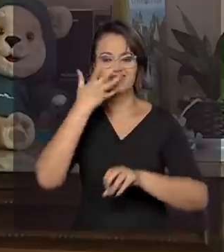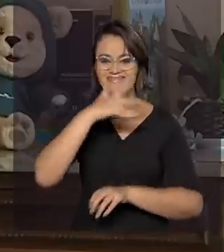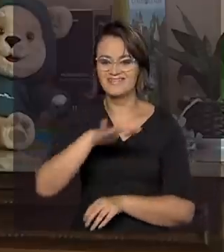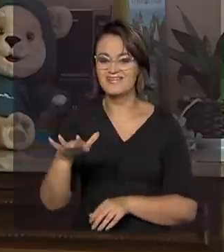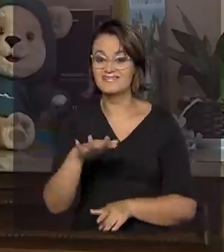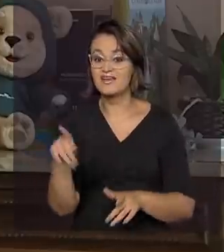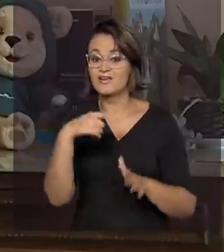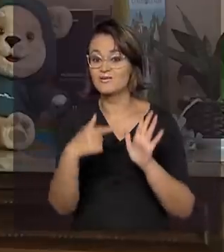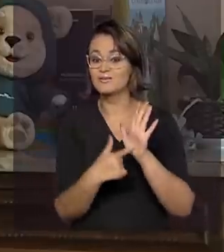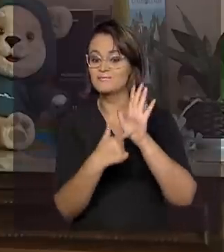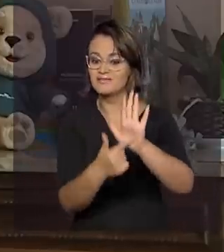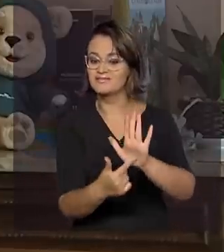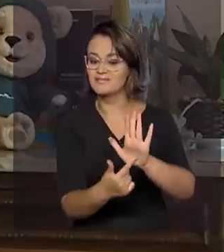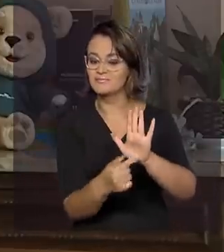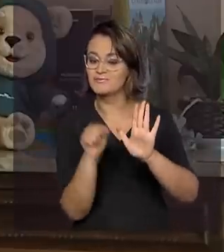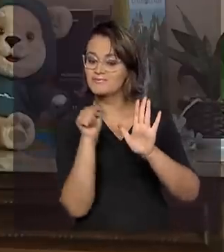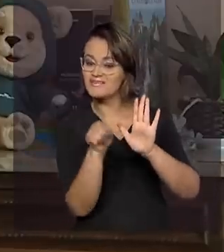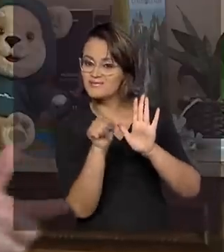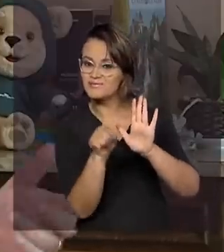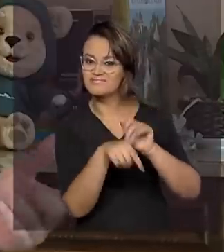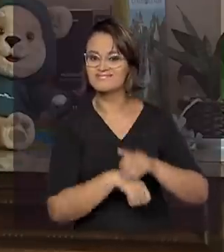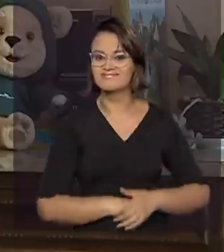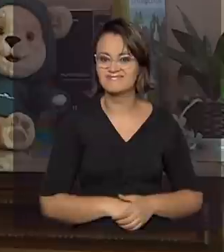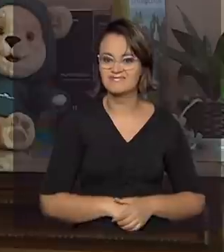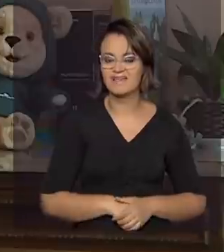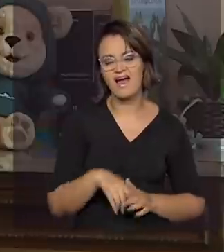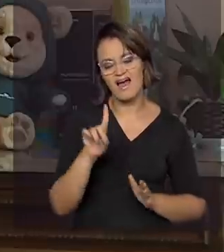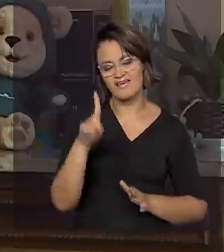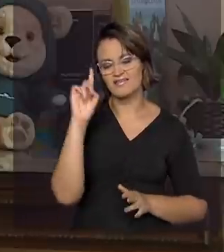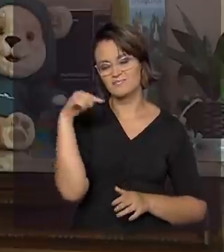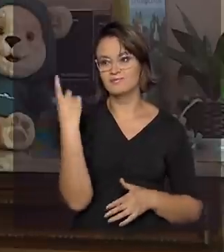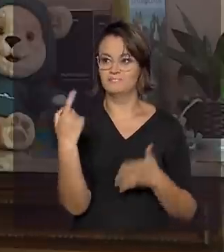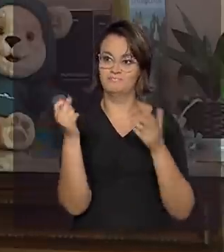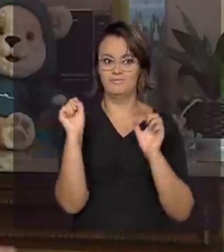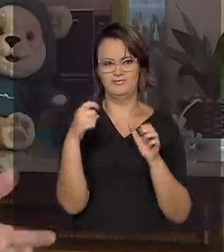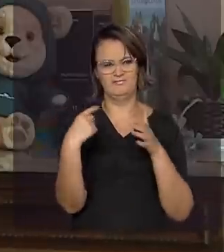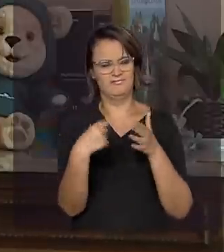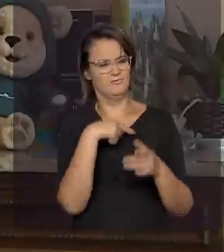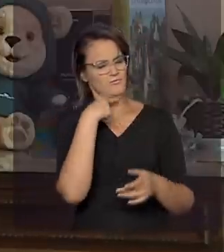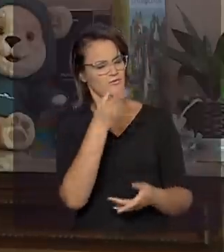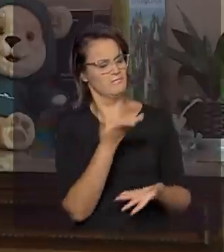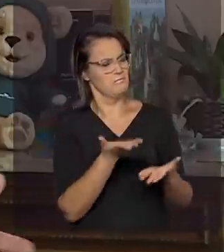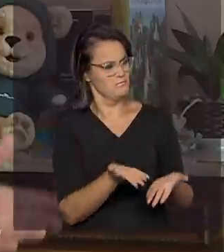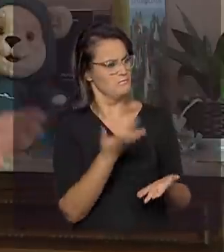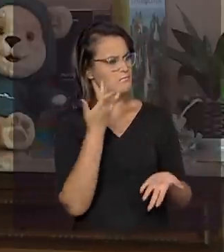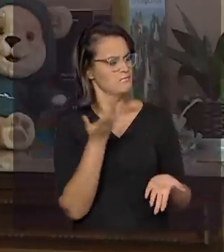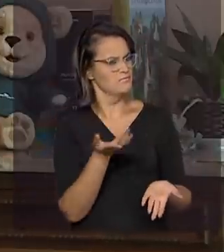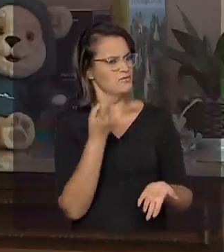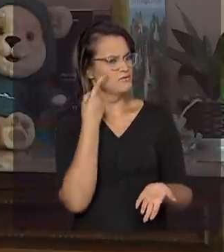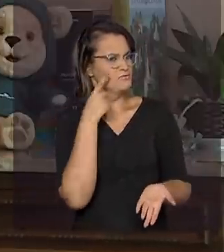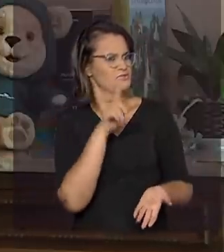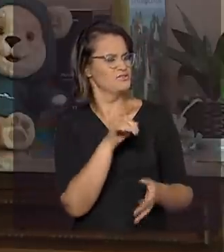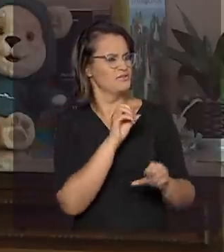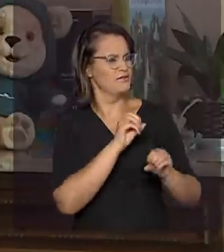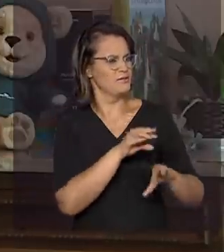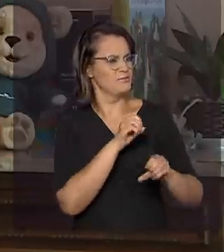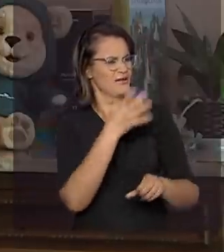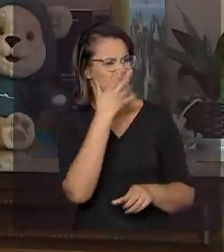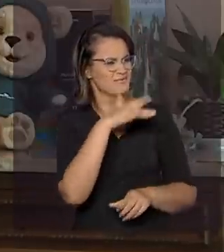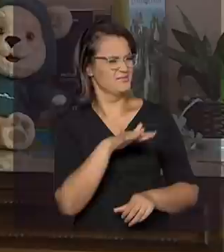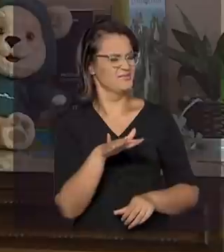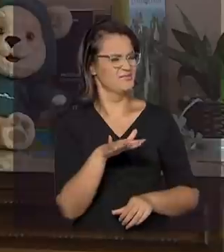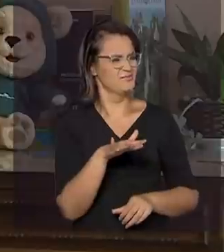nós apresentamos novos produtos no âmbito do Conta para mim. Mas daí você pode me perguntar, mas no Dia da Educação